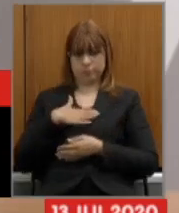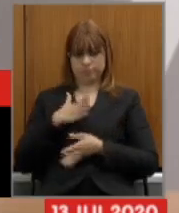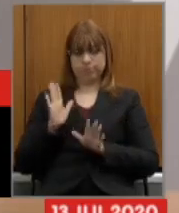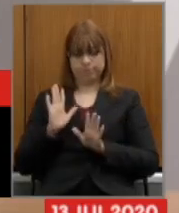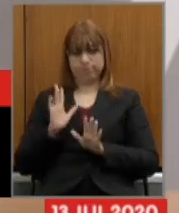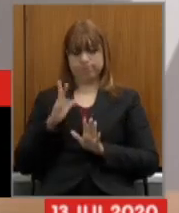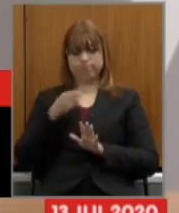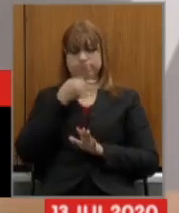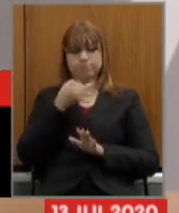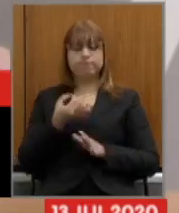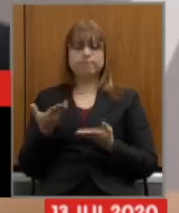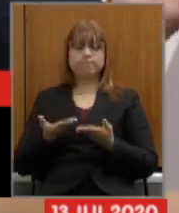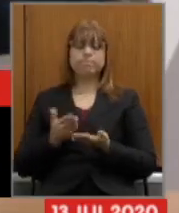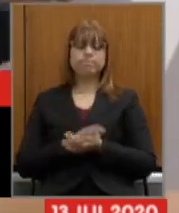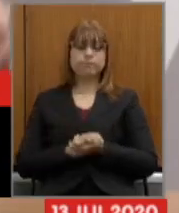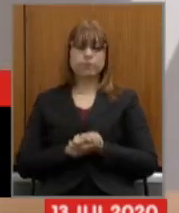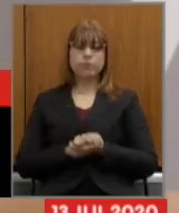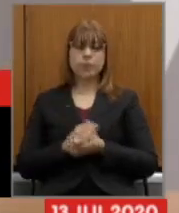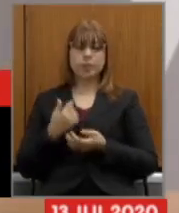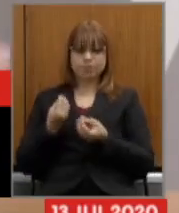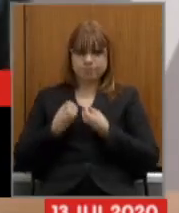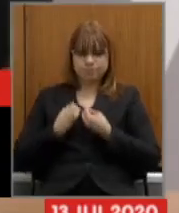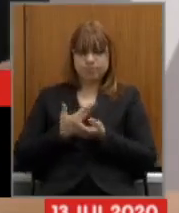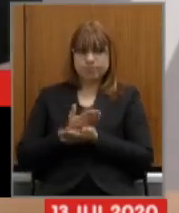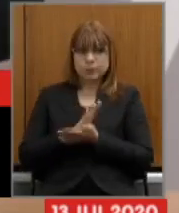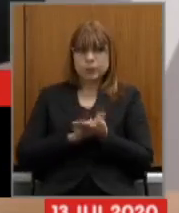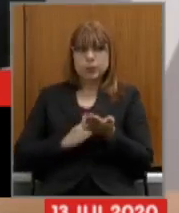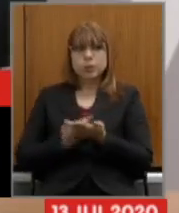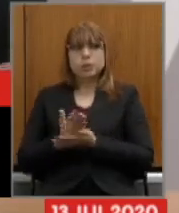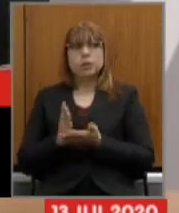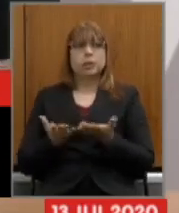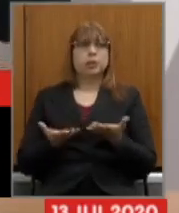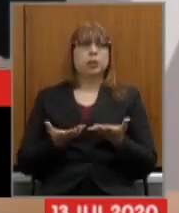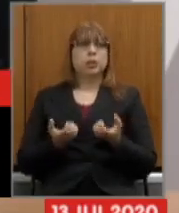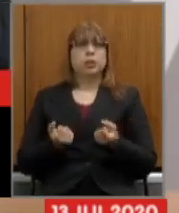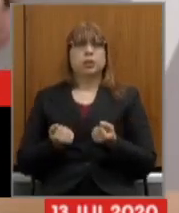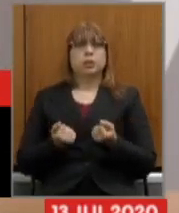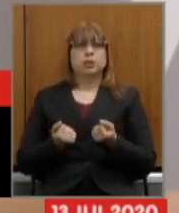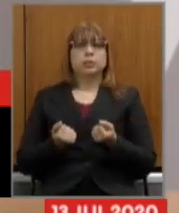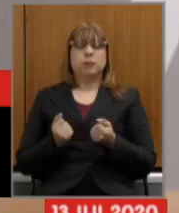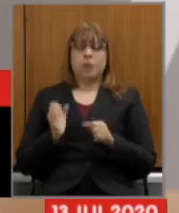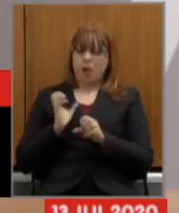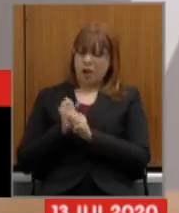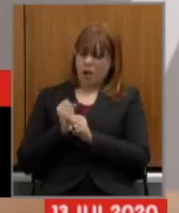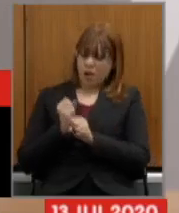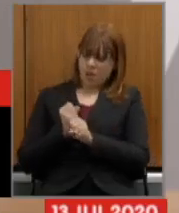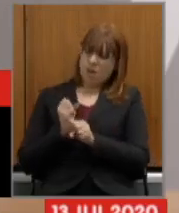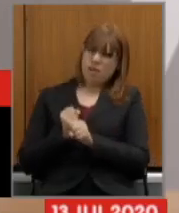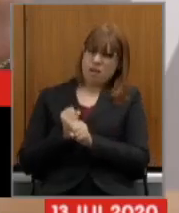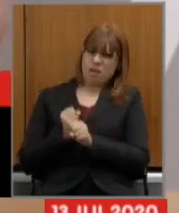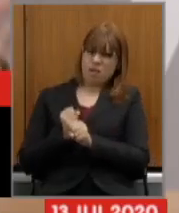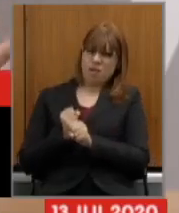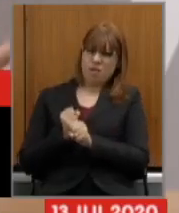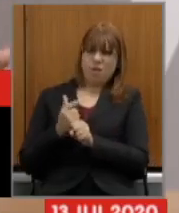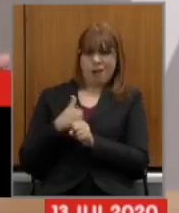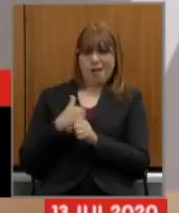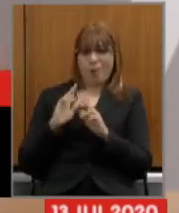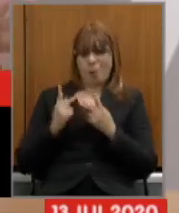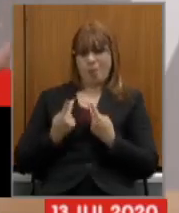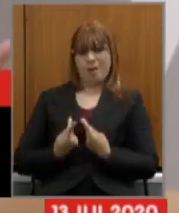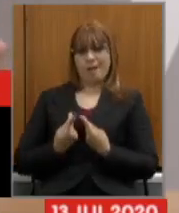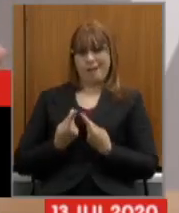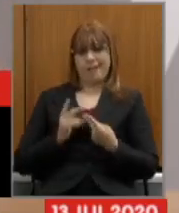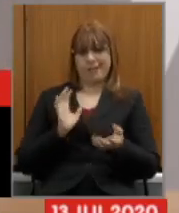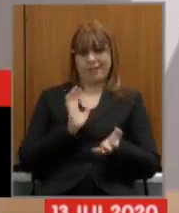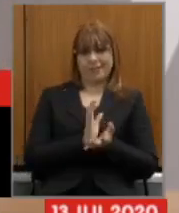específica que tem me incomodado é a questão dos cálculos atuariais eu sou da área de humanas eu não